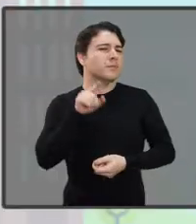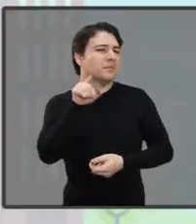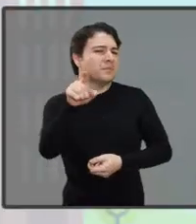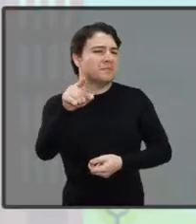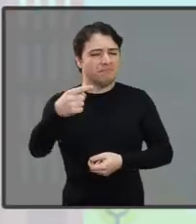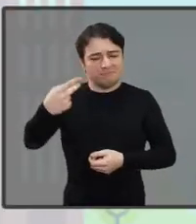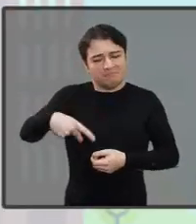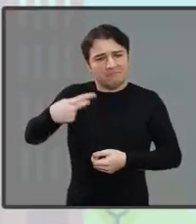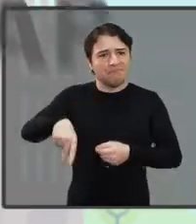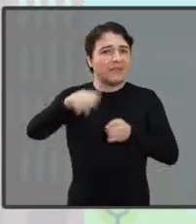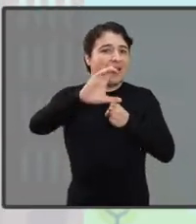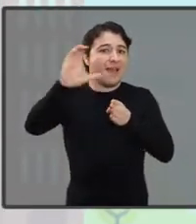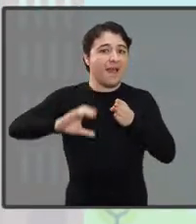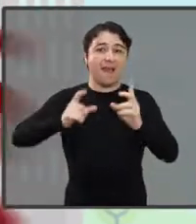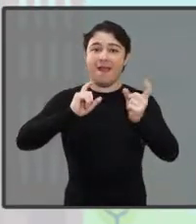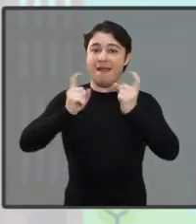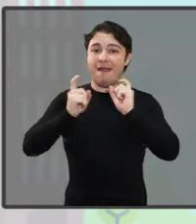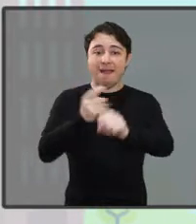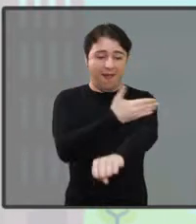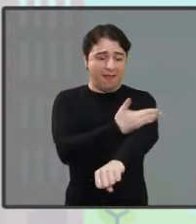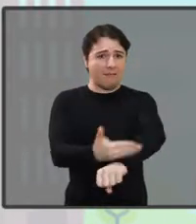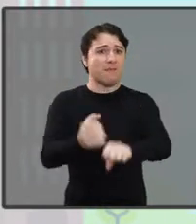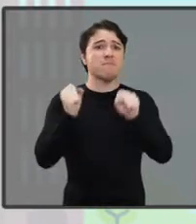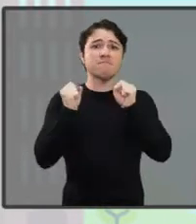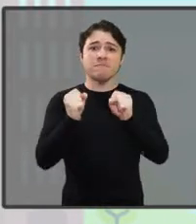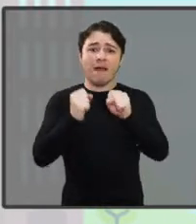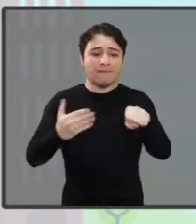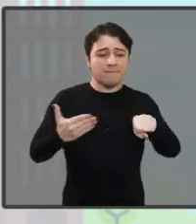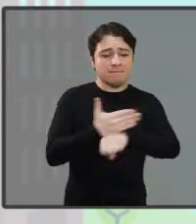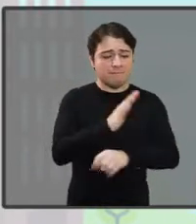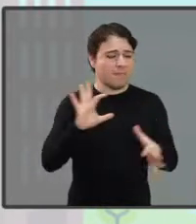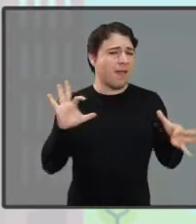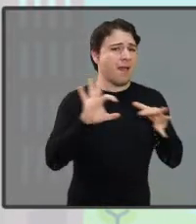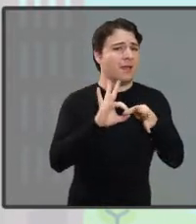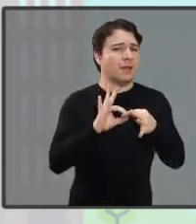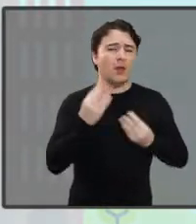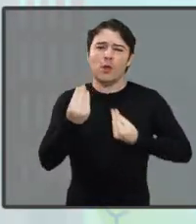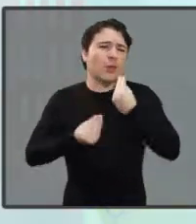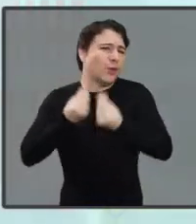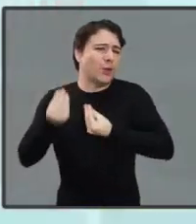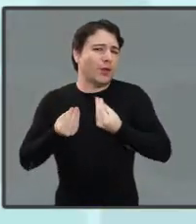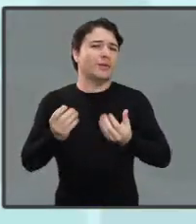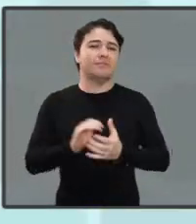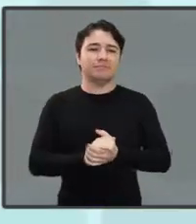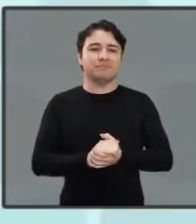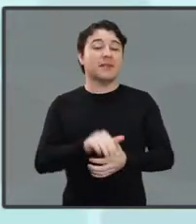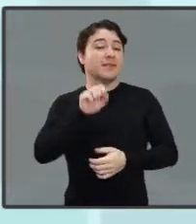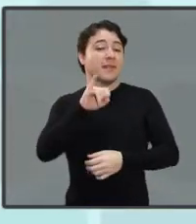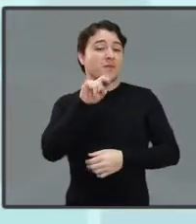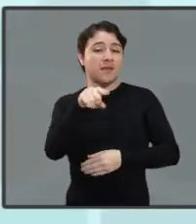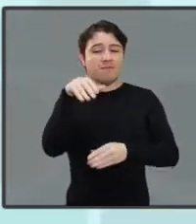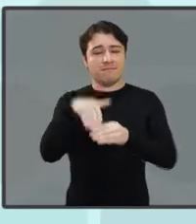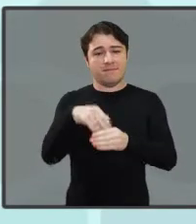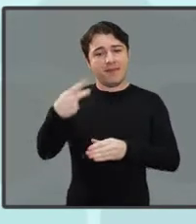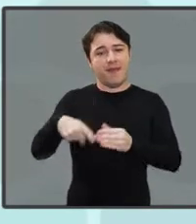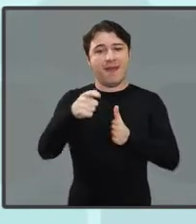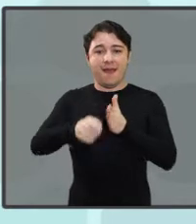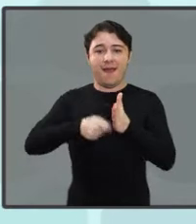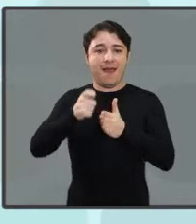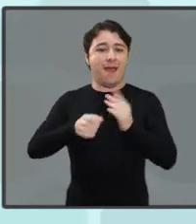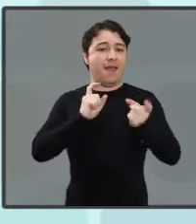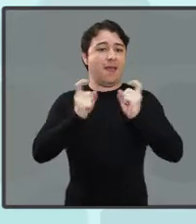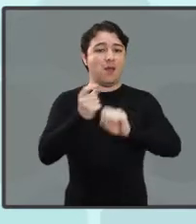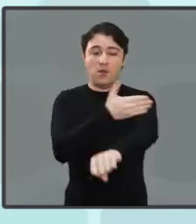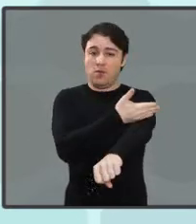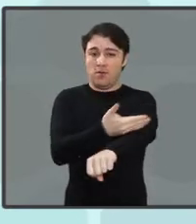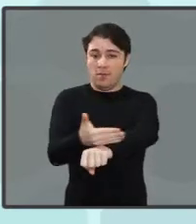Você, cidadão, pode participar das sessões ordinárias da Câmara Municipal. Saiba como! Todo munícipe com título de